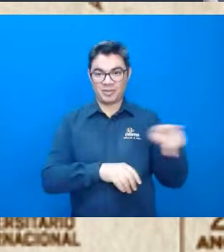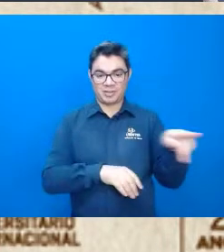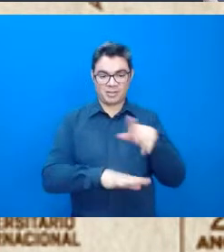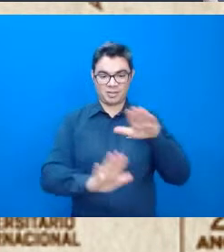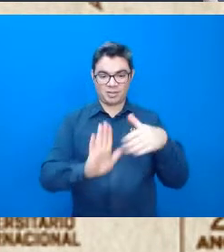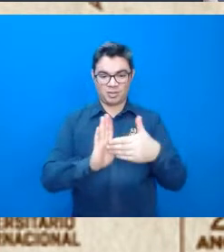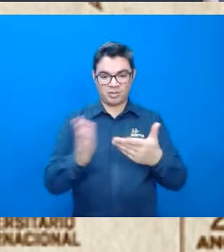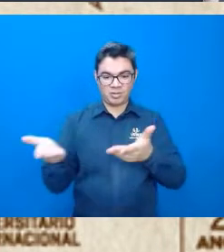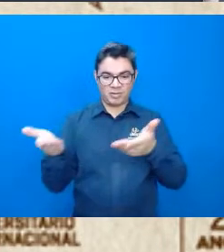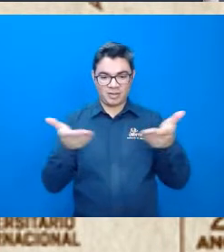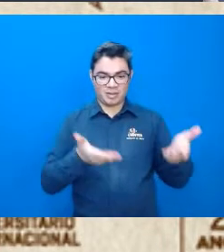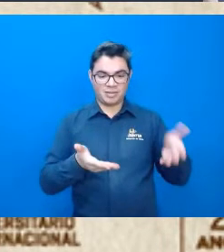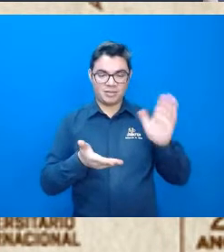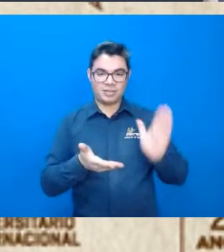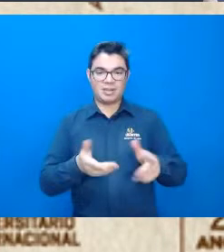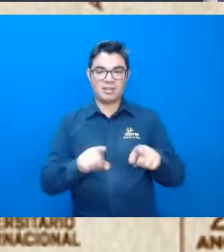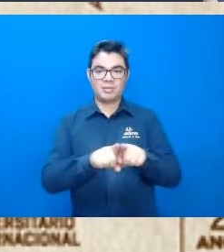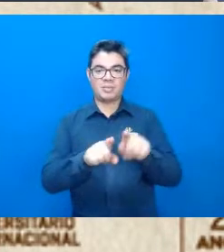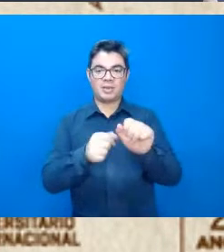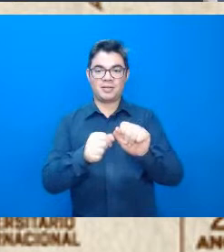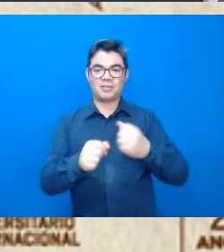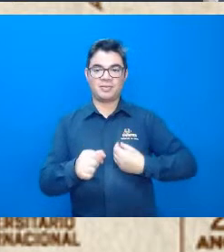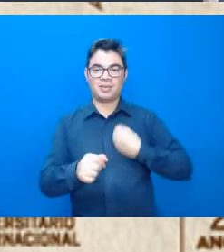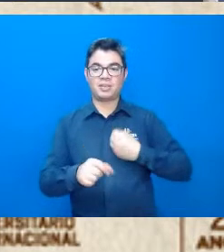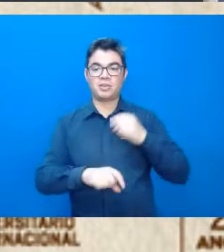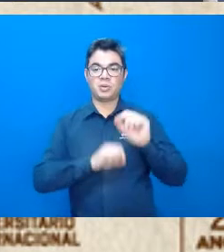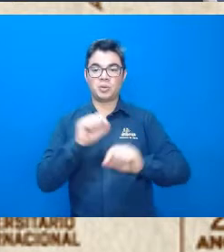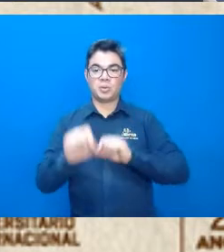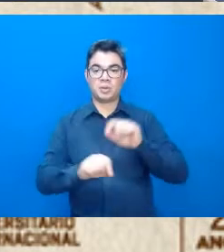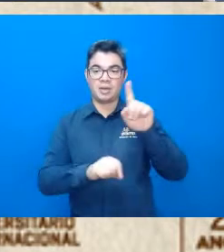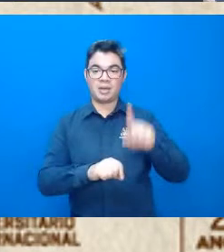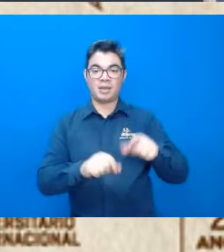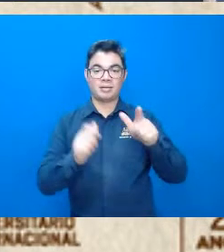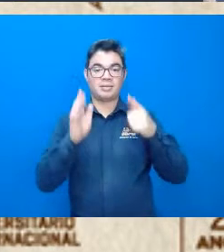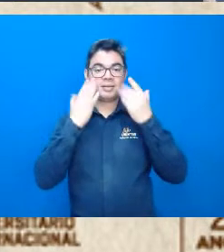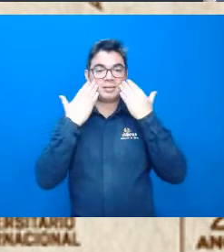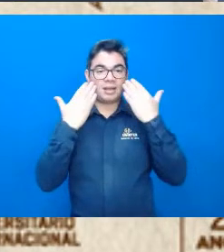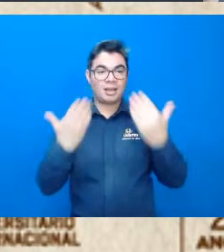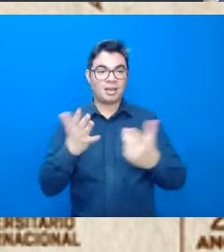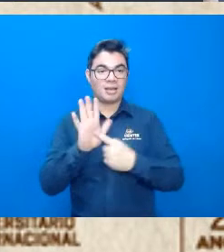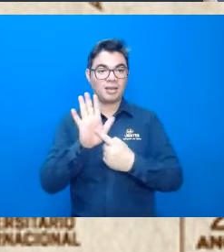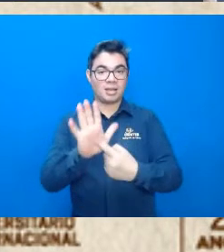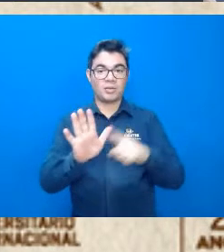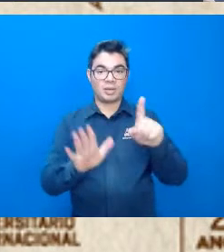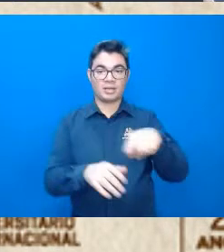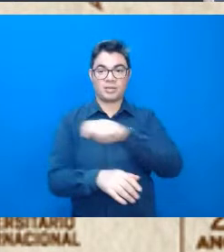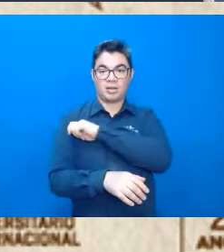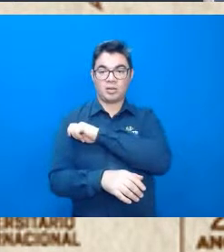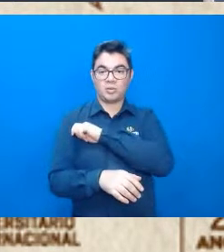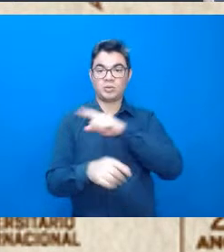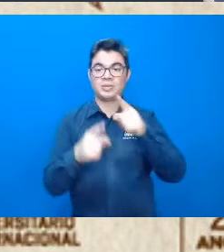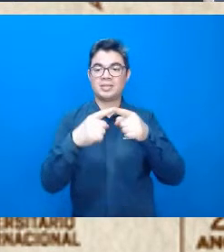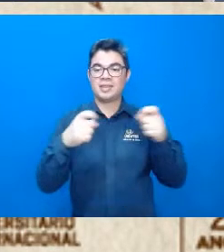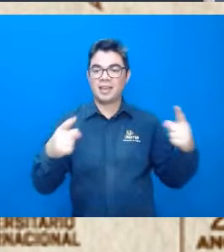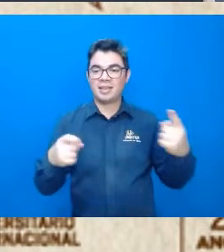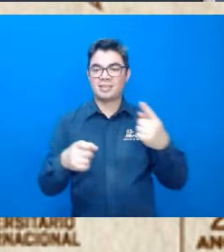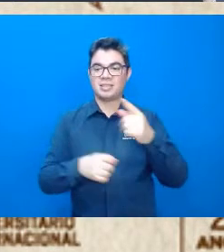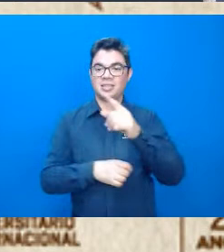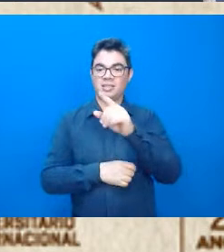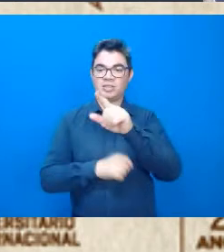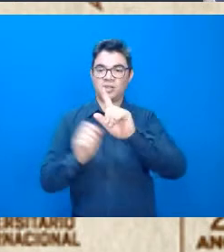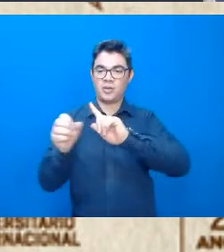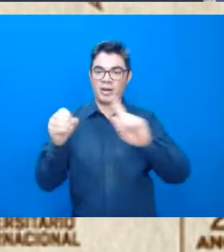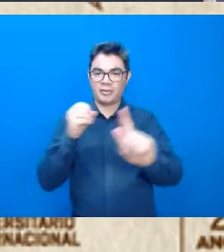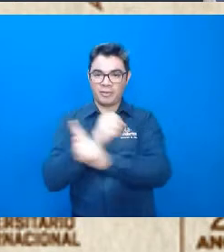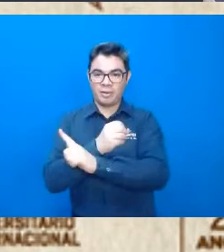nossos convidados que já se fazem presentes e a gente, né, cabe destacar que não tem só aluno de Geografia e Ciências Biológicas, não. Nós